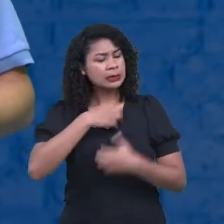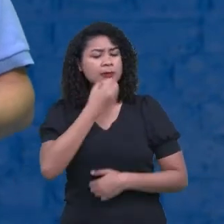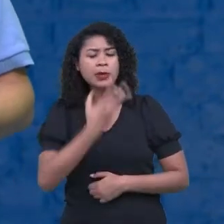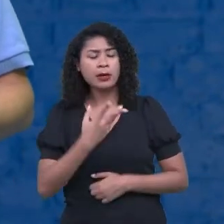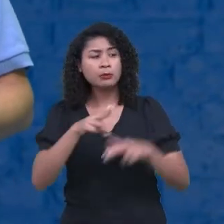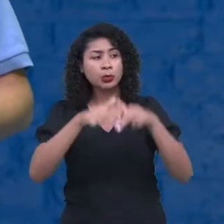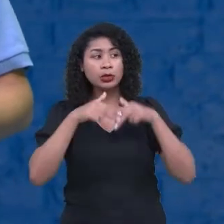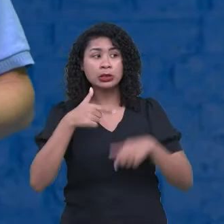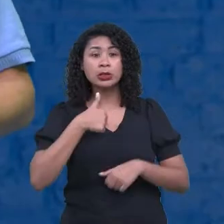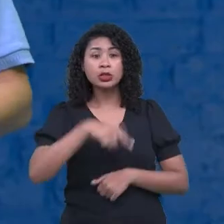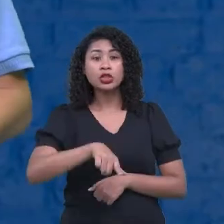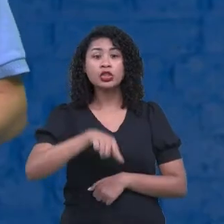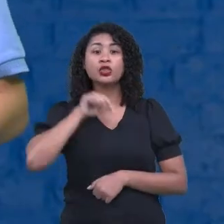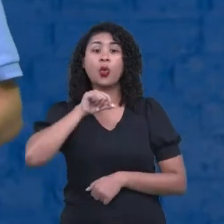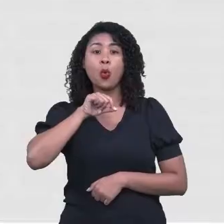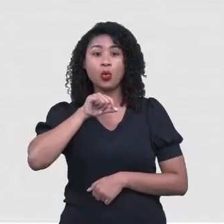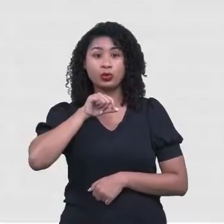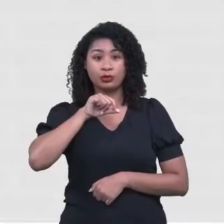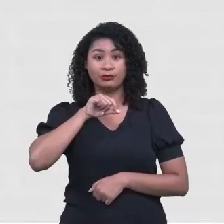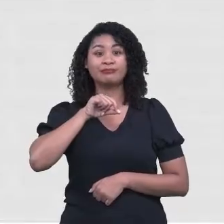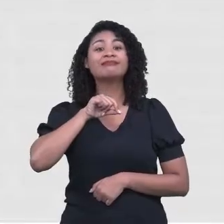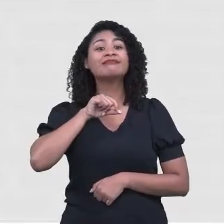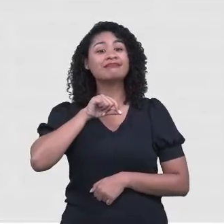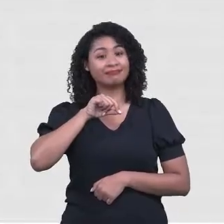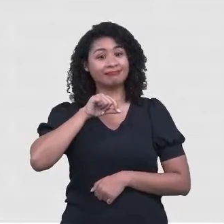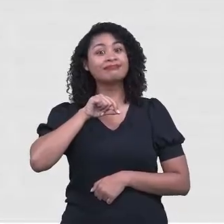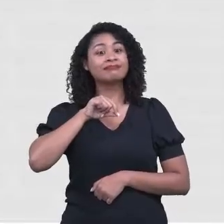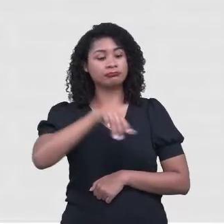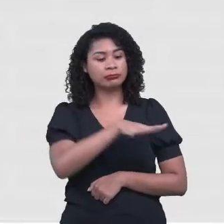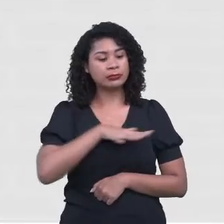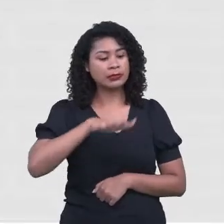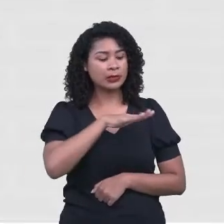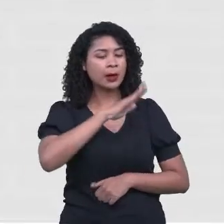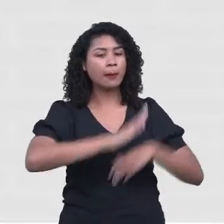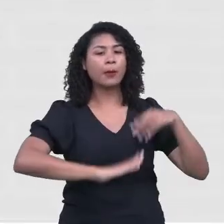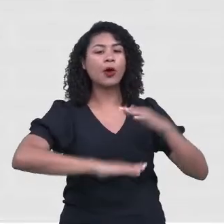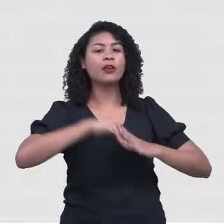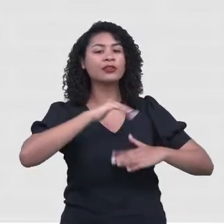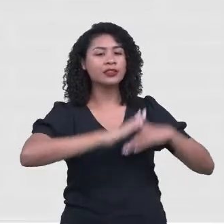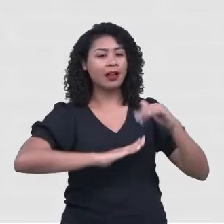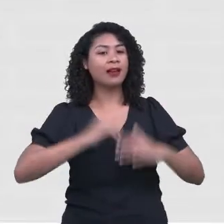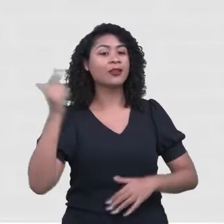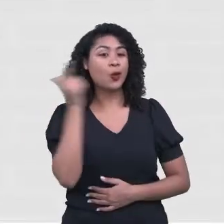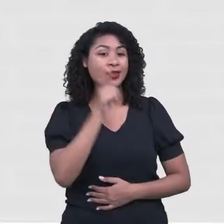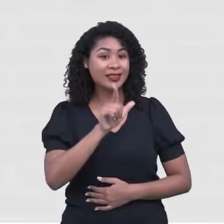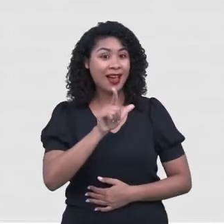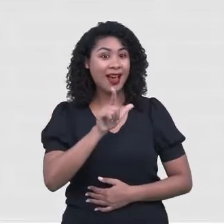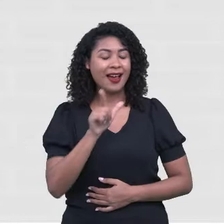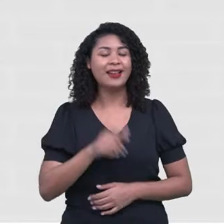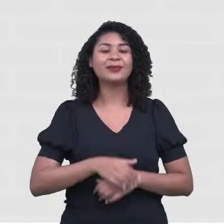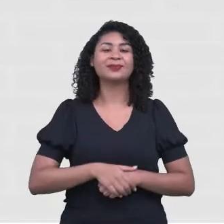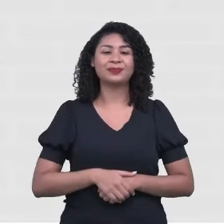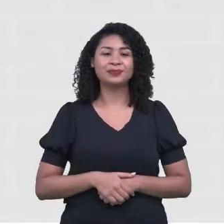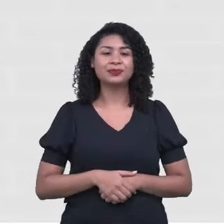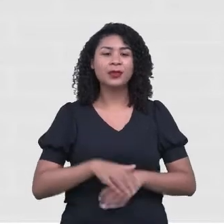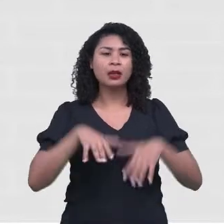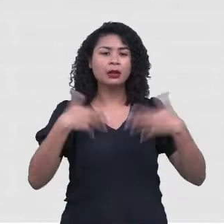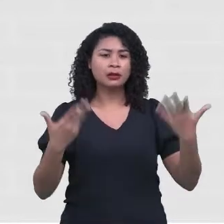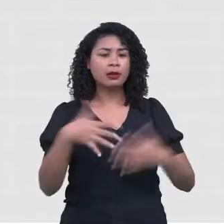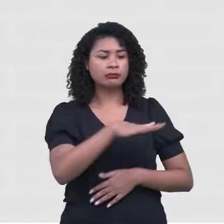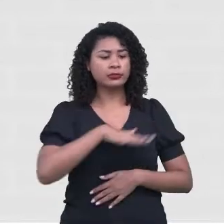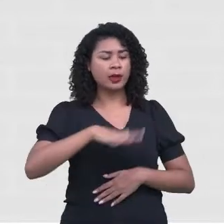escolha. Fazer o quê? A minha escolha profissional, certo? Então, eu faço a minha escolha